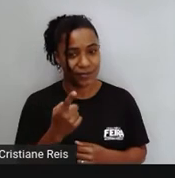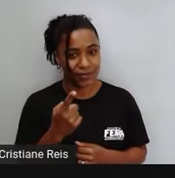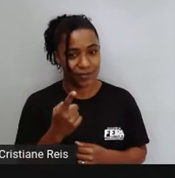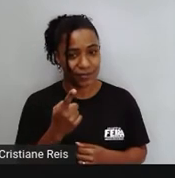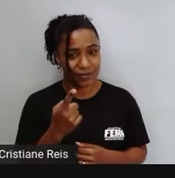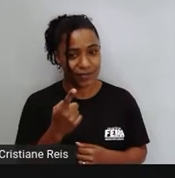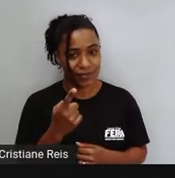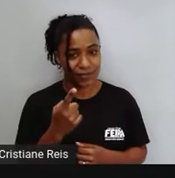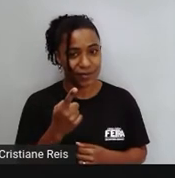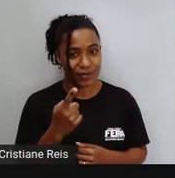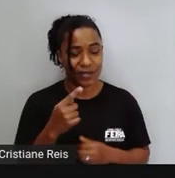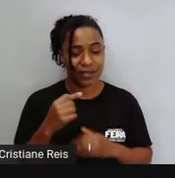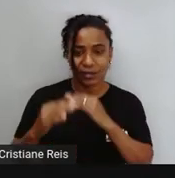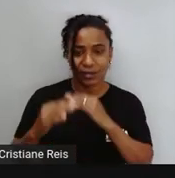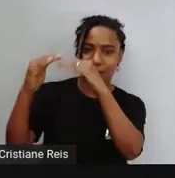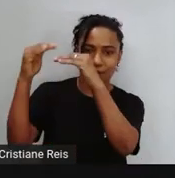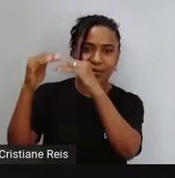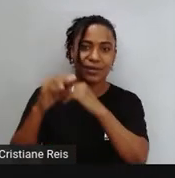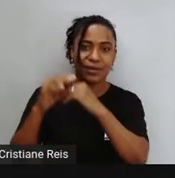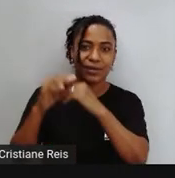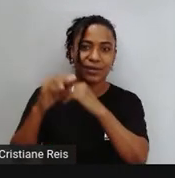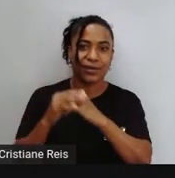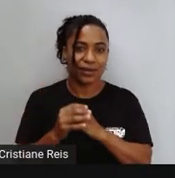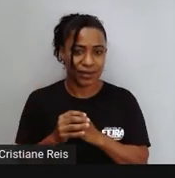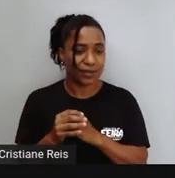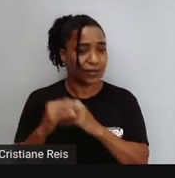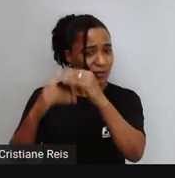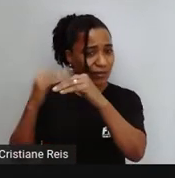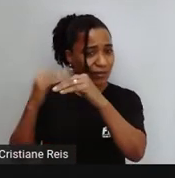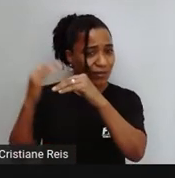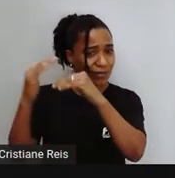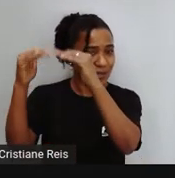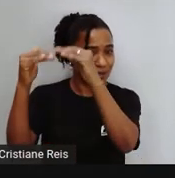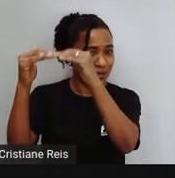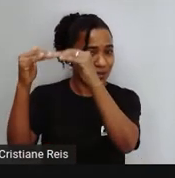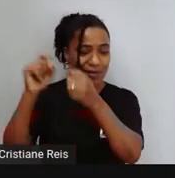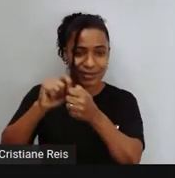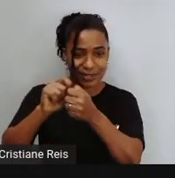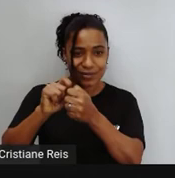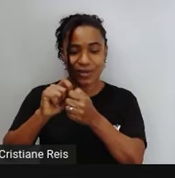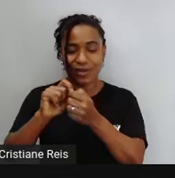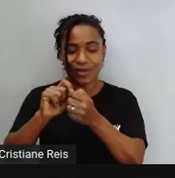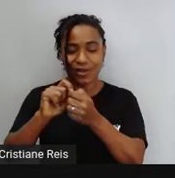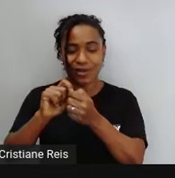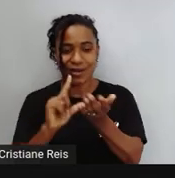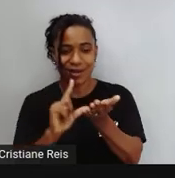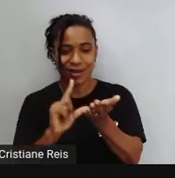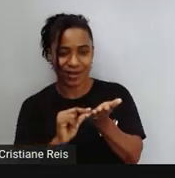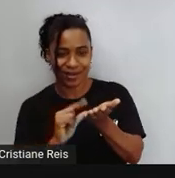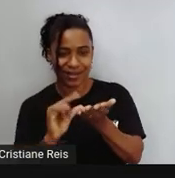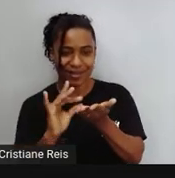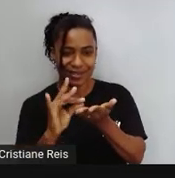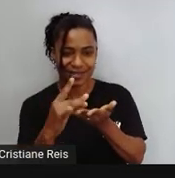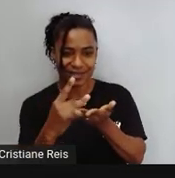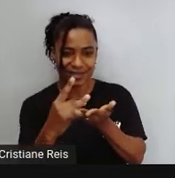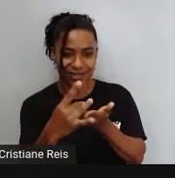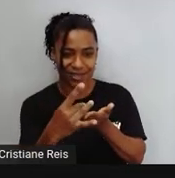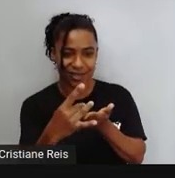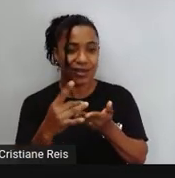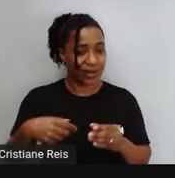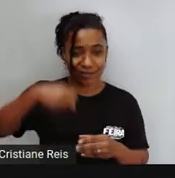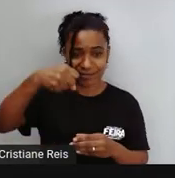Desenvolvimento de adesivos Para embalagens personalizadas Então eu quero que